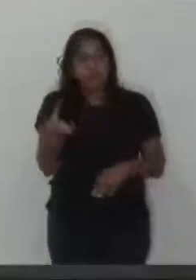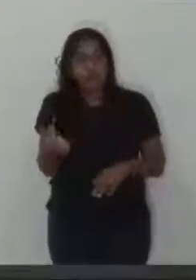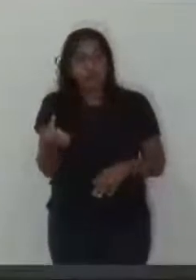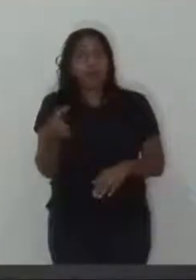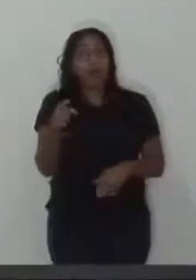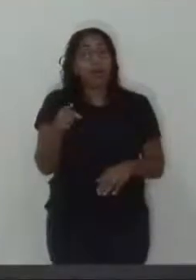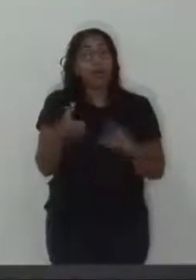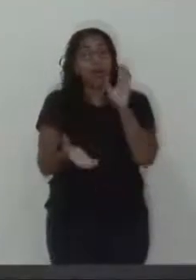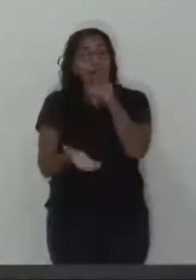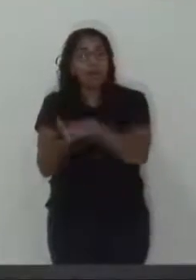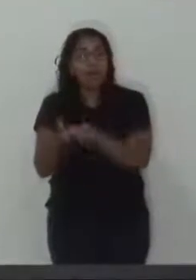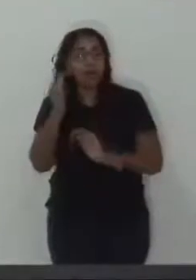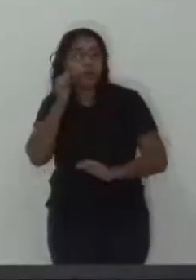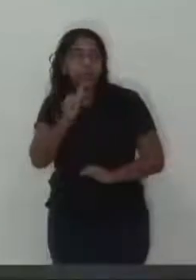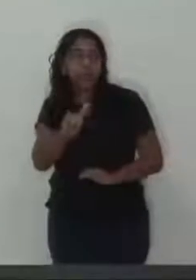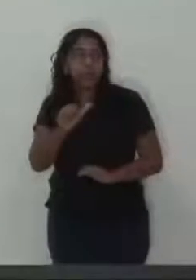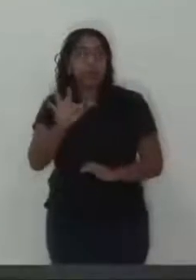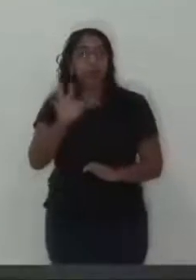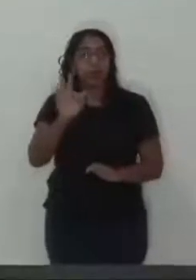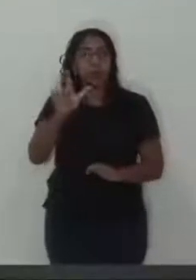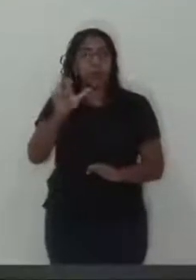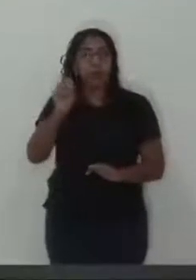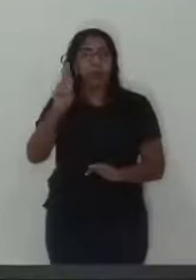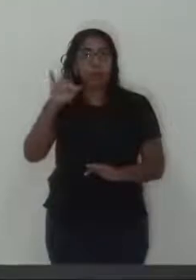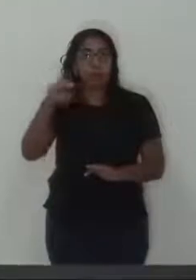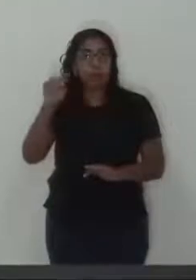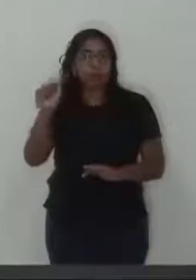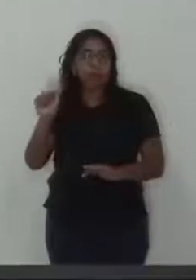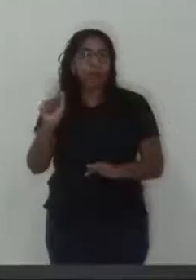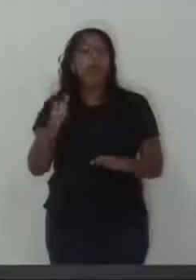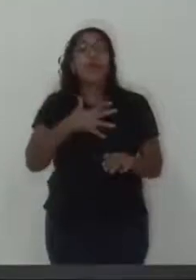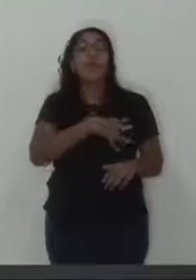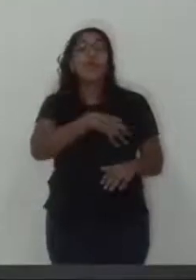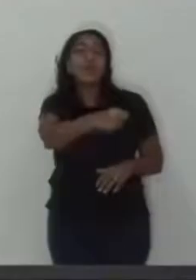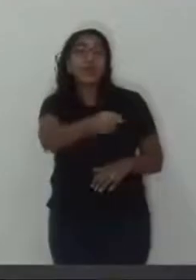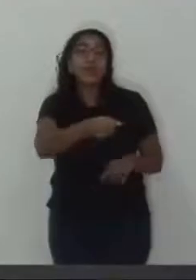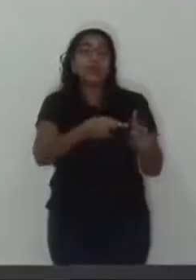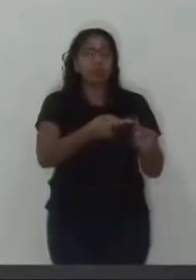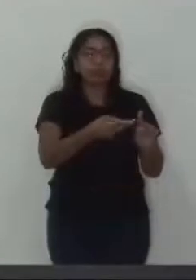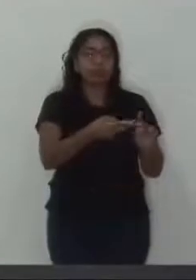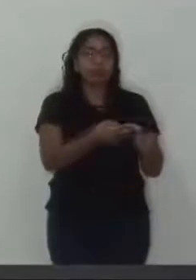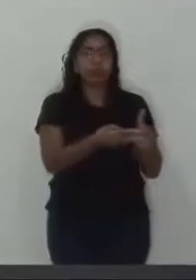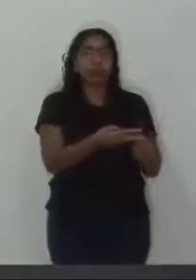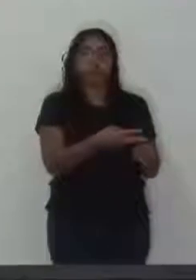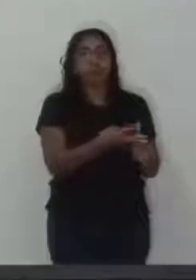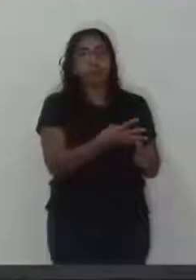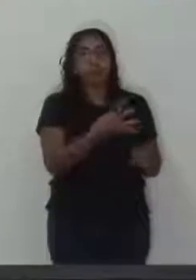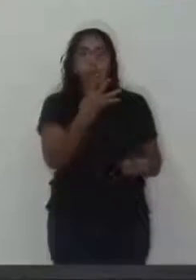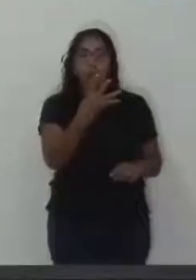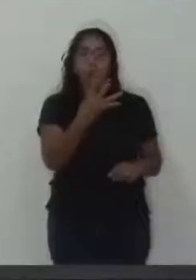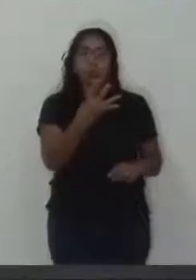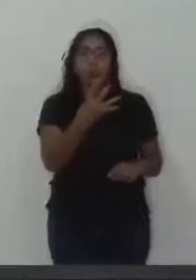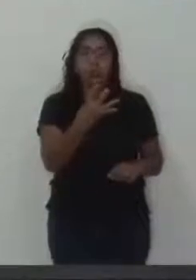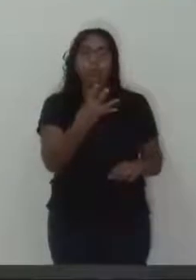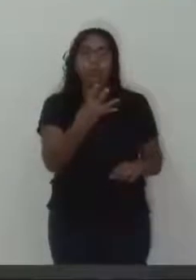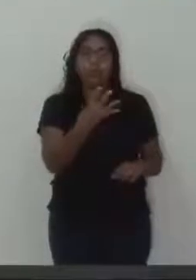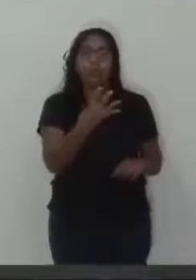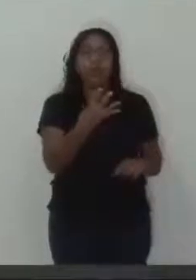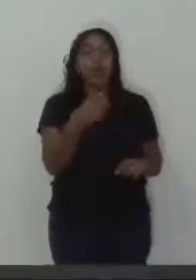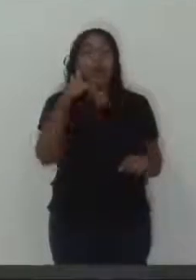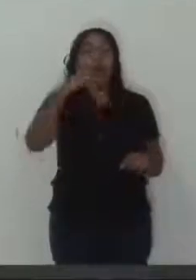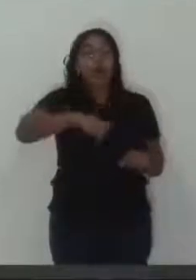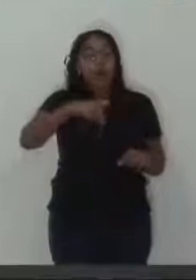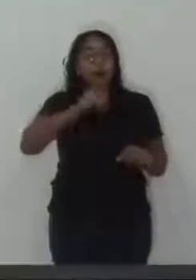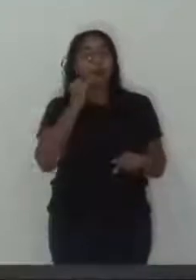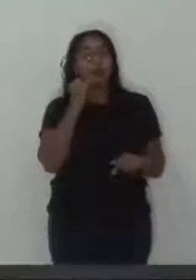Mário era casado com a senhora Florinda e deixou os filhos, Alcides, Paulo, César e Isabel, que deu liberado das